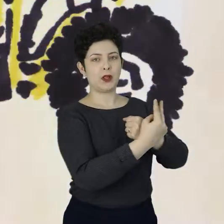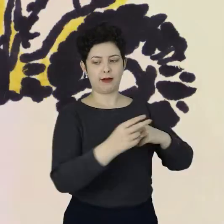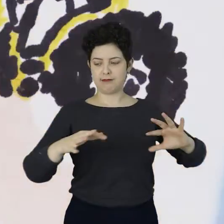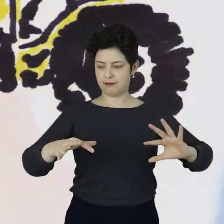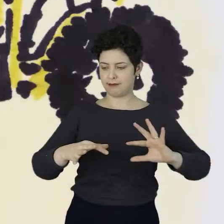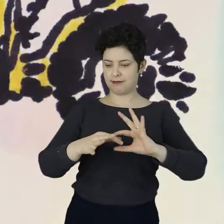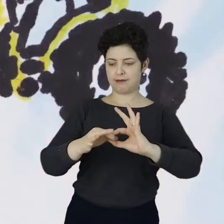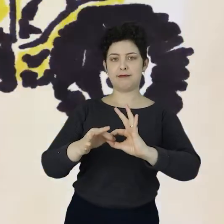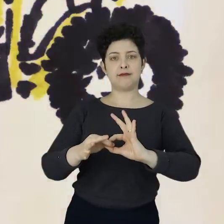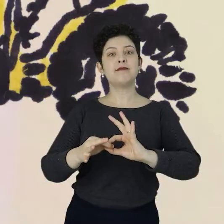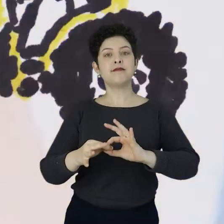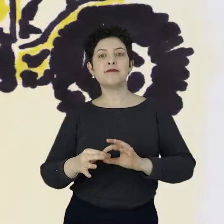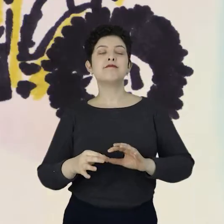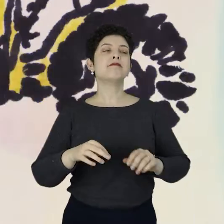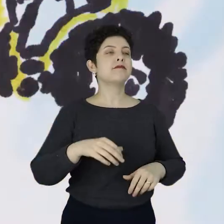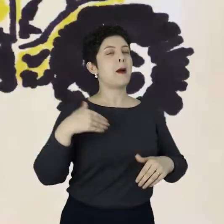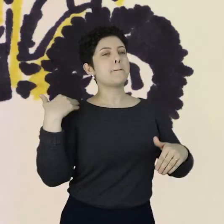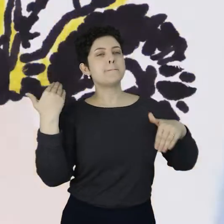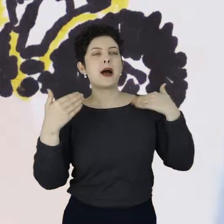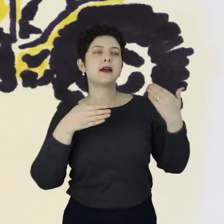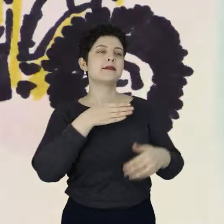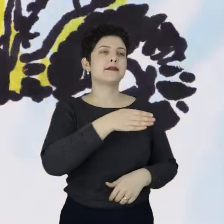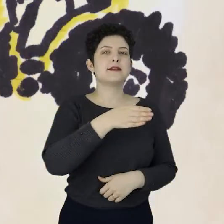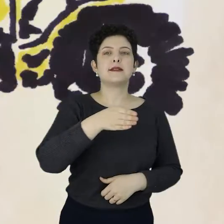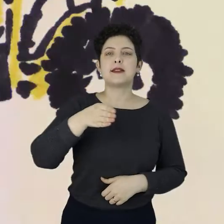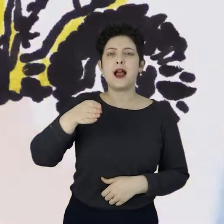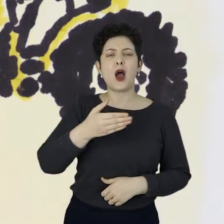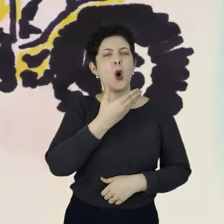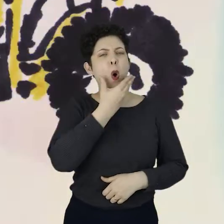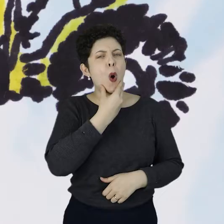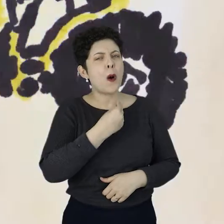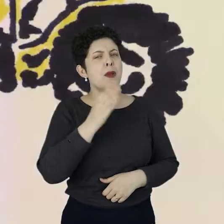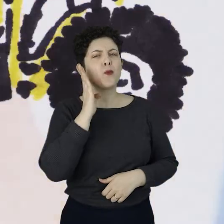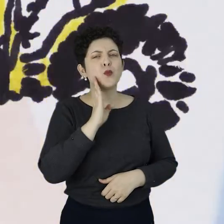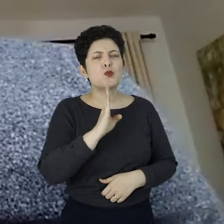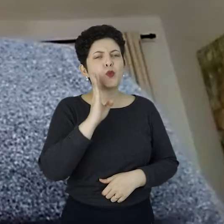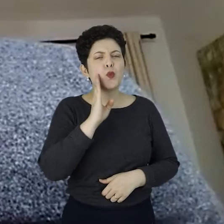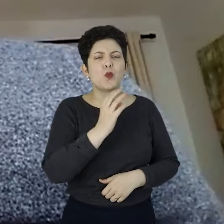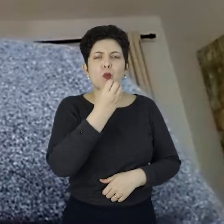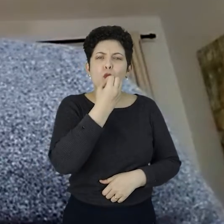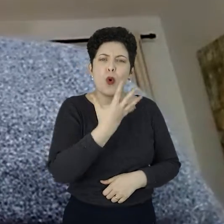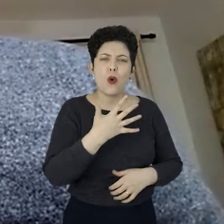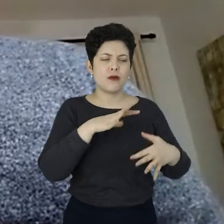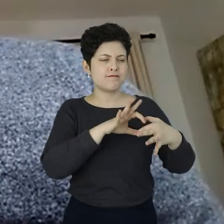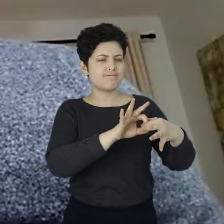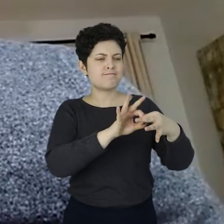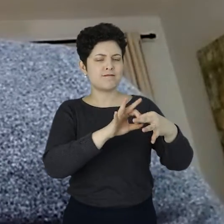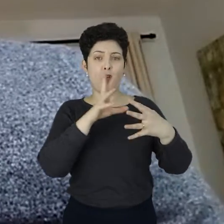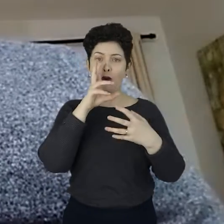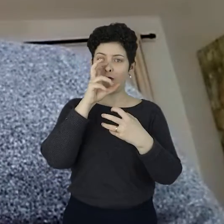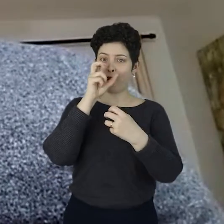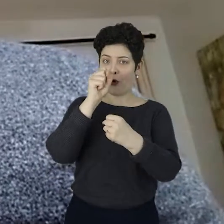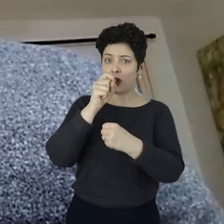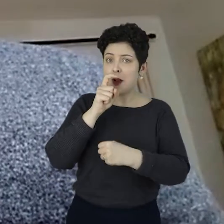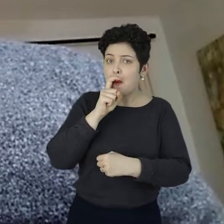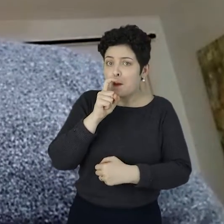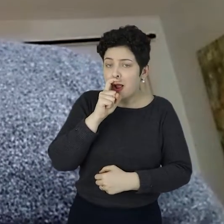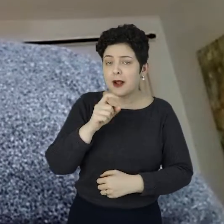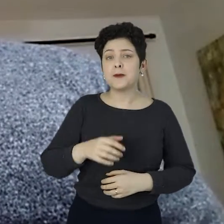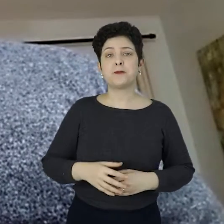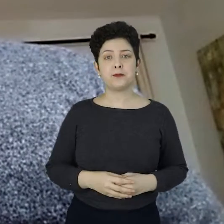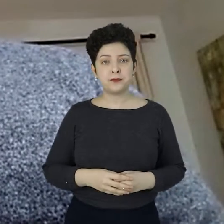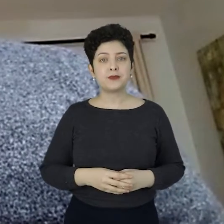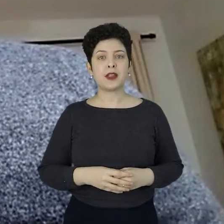ligado a ele e me levava para cima e para baixo, era um homem muito bom. Eu tinha uma conexão forte com o meu pai,